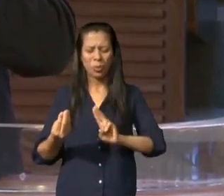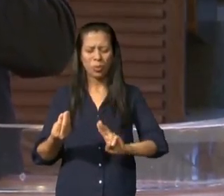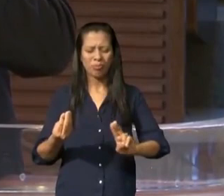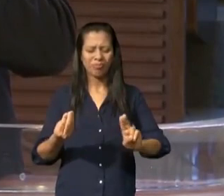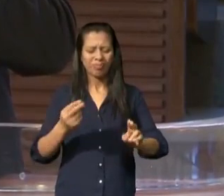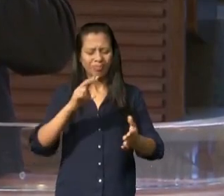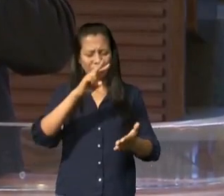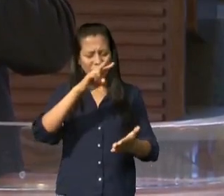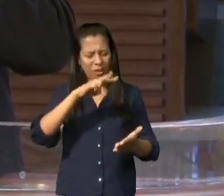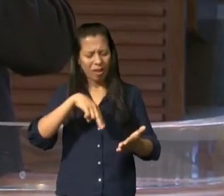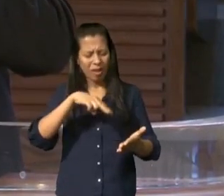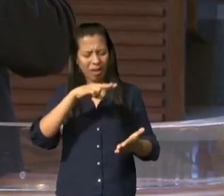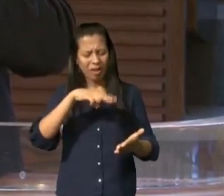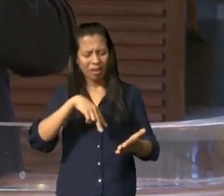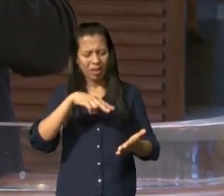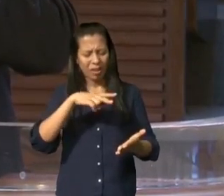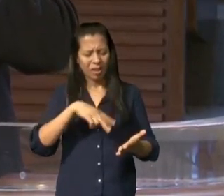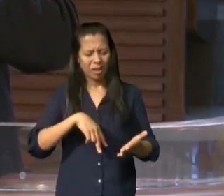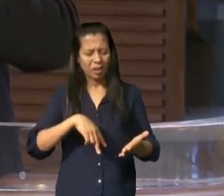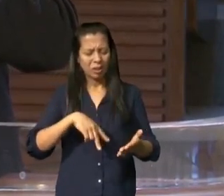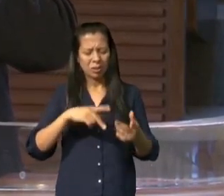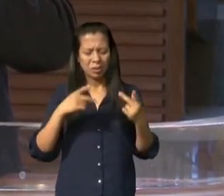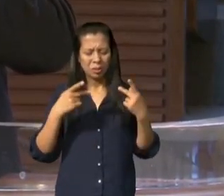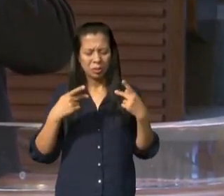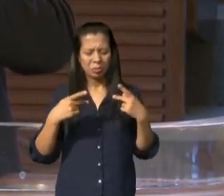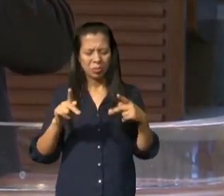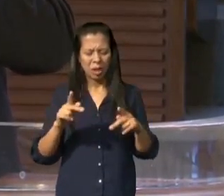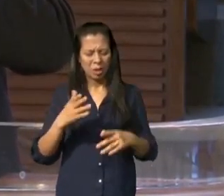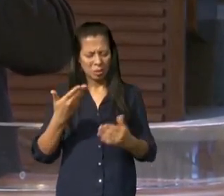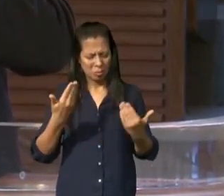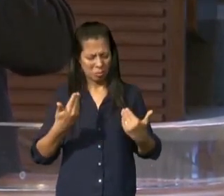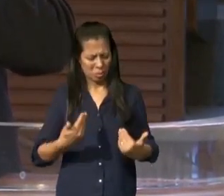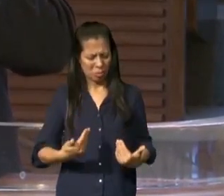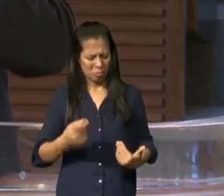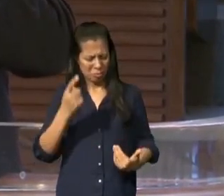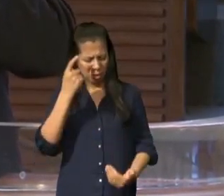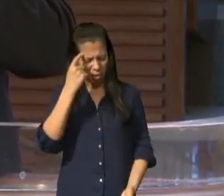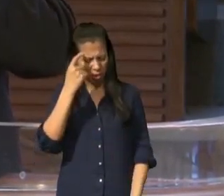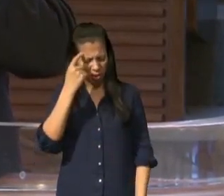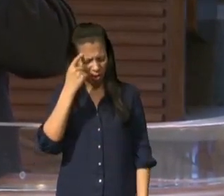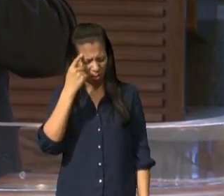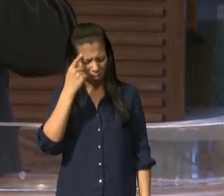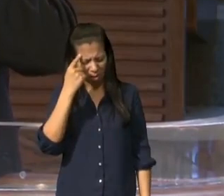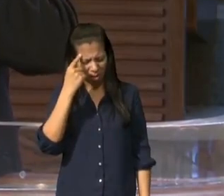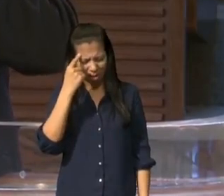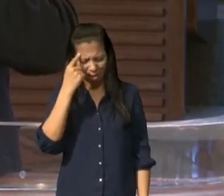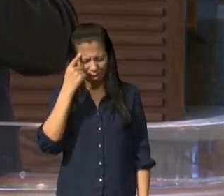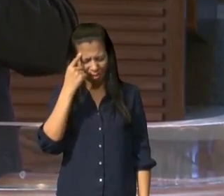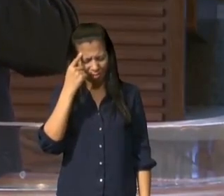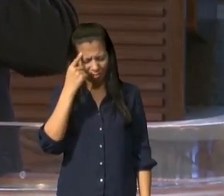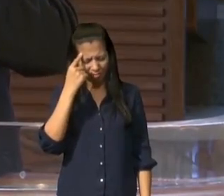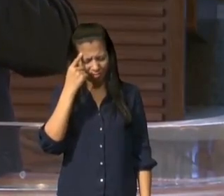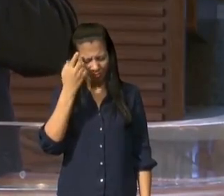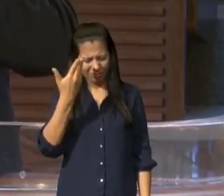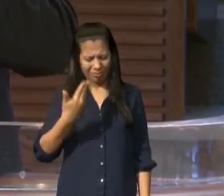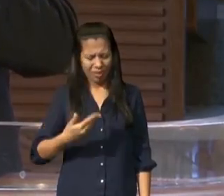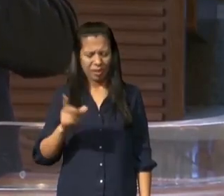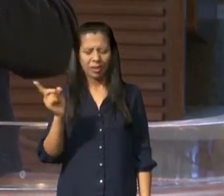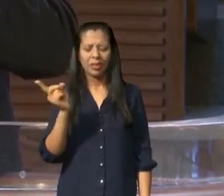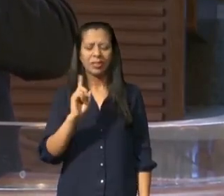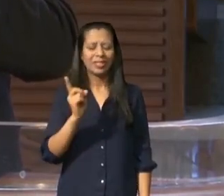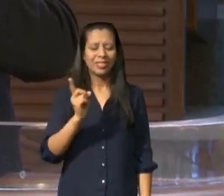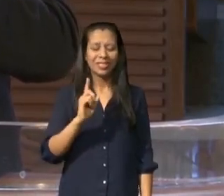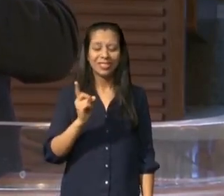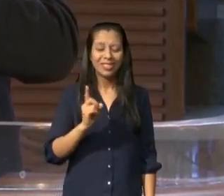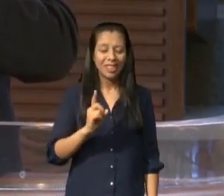compreendida como algo não exposto por pensamentos humanos mas iluminados pelos